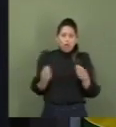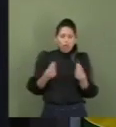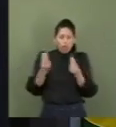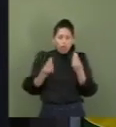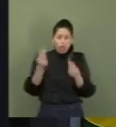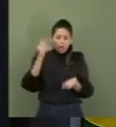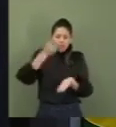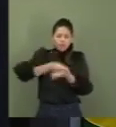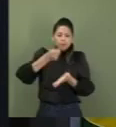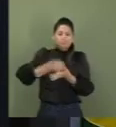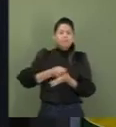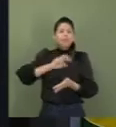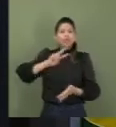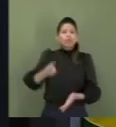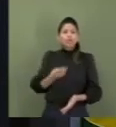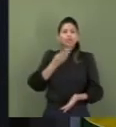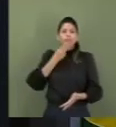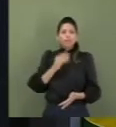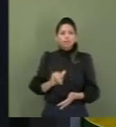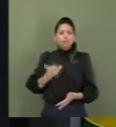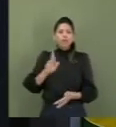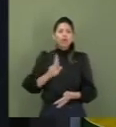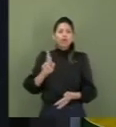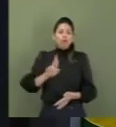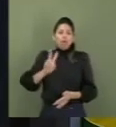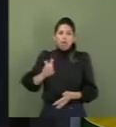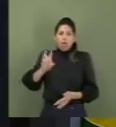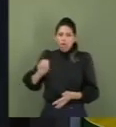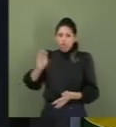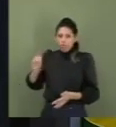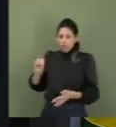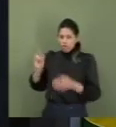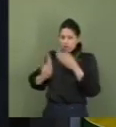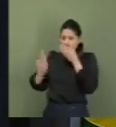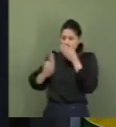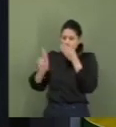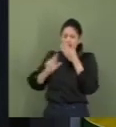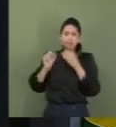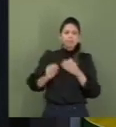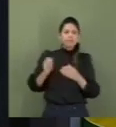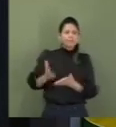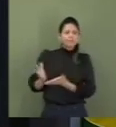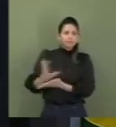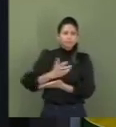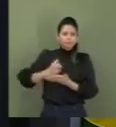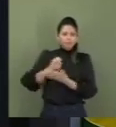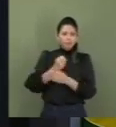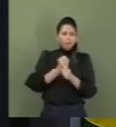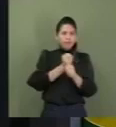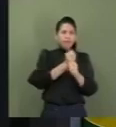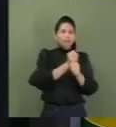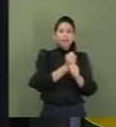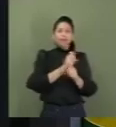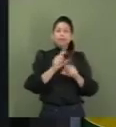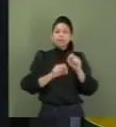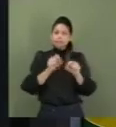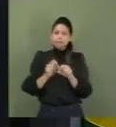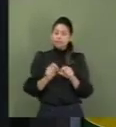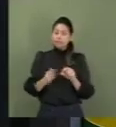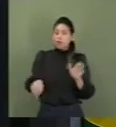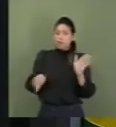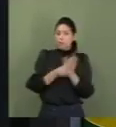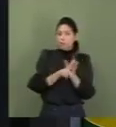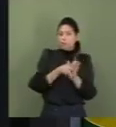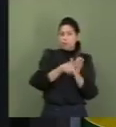,5 bilhões deixam de ser arrecadados por ano, segundo o estudo elaborado pela própria